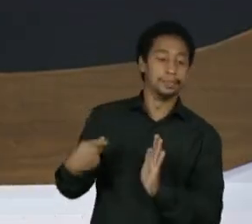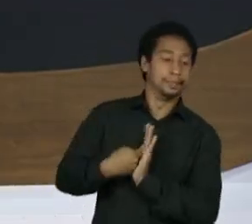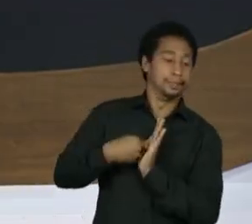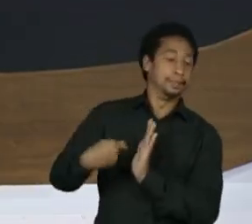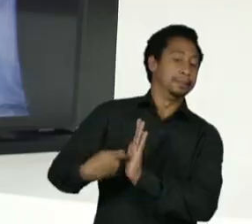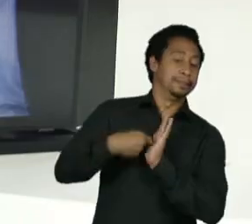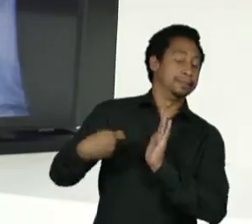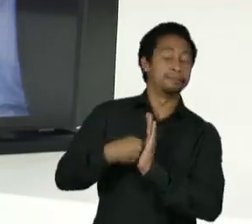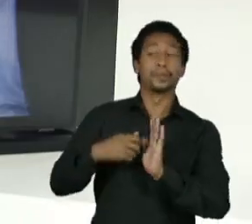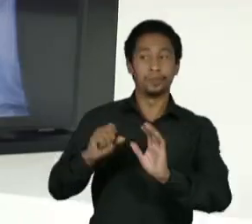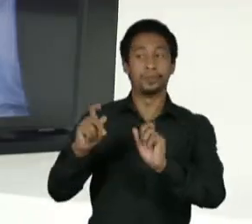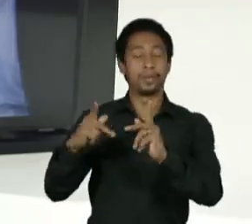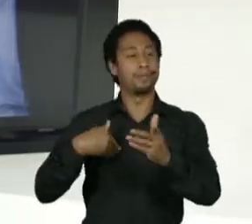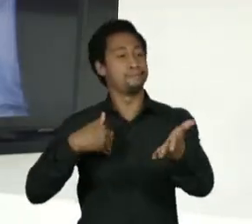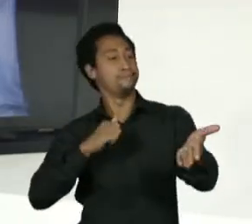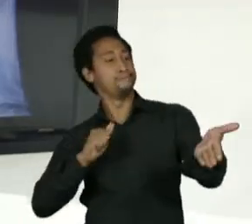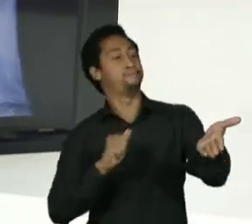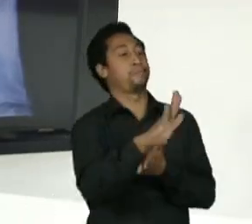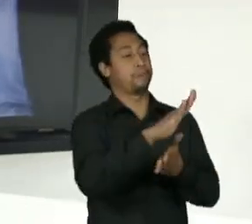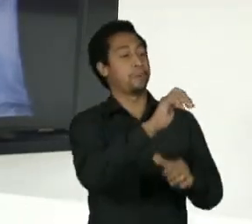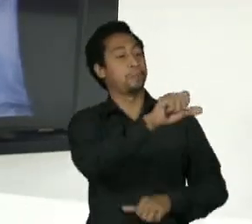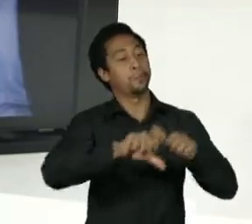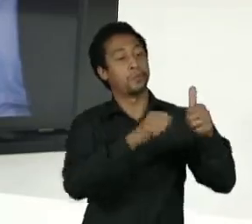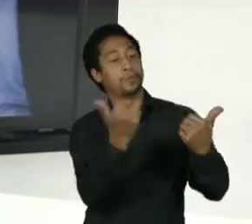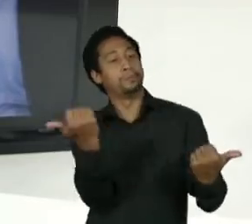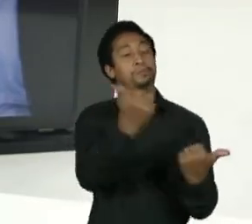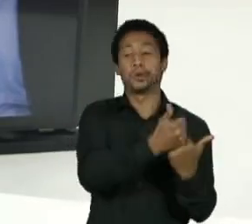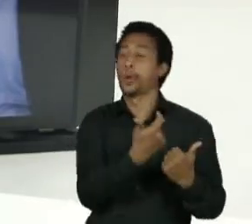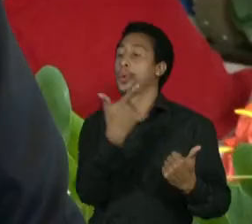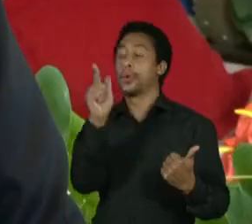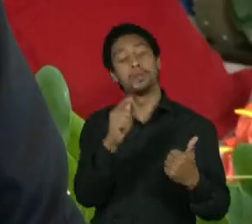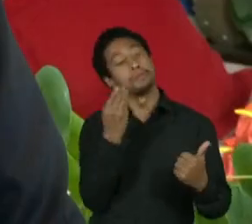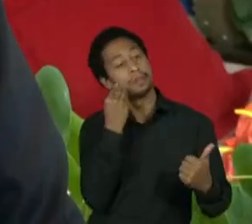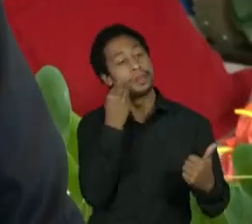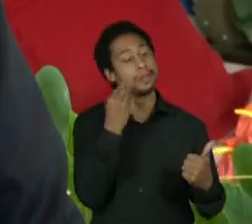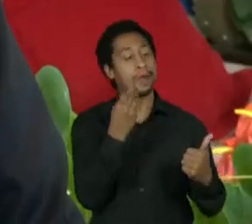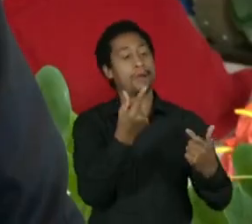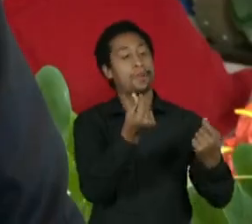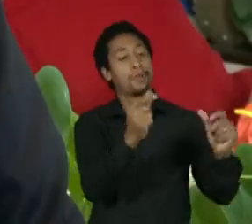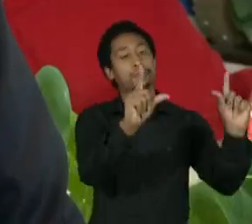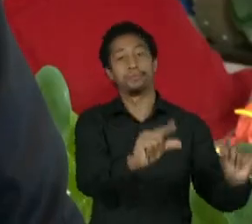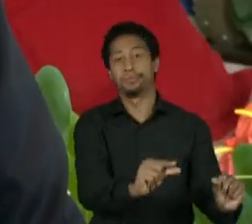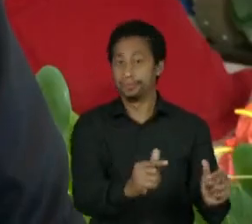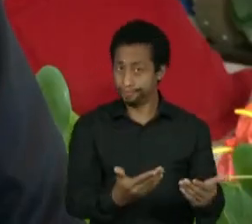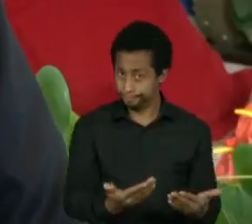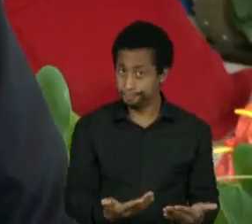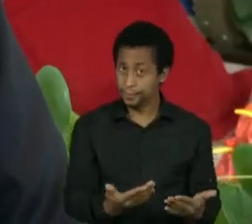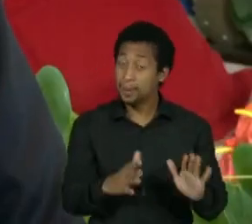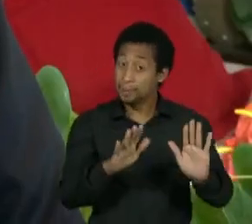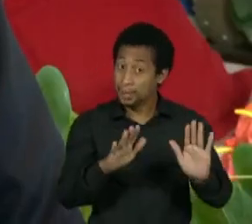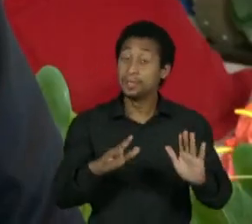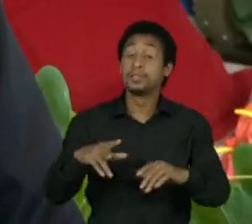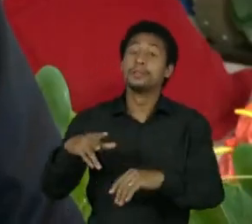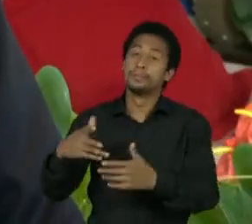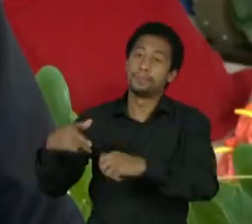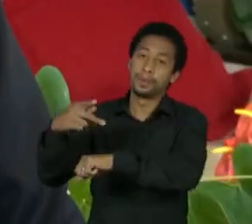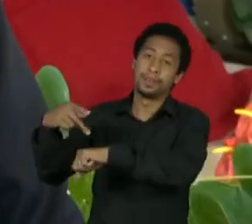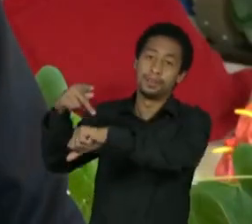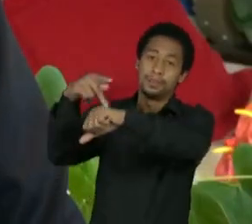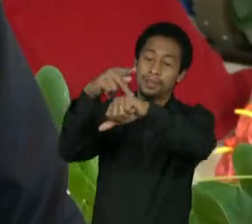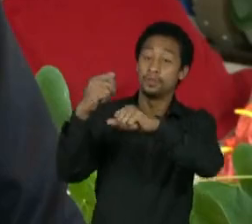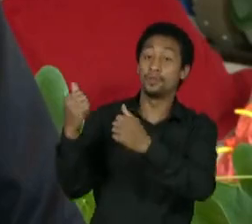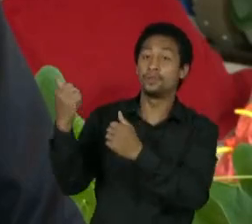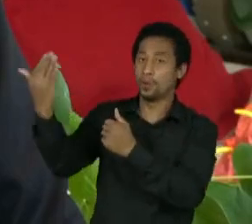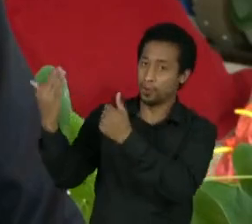caso. É mais uma desvantagem de se ter um mercado competitivo de petróleo, com várias empresas